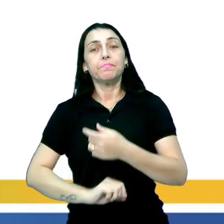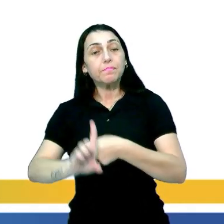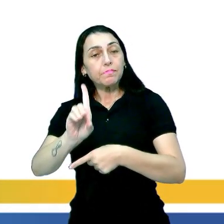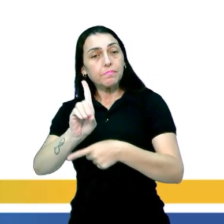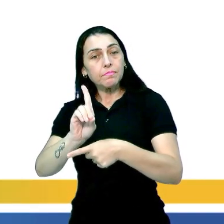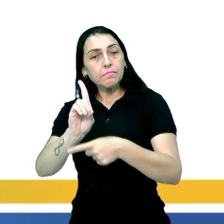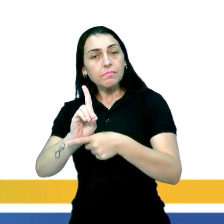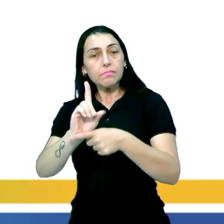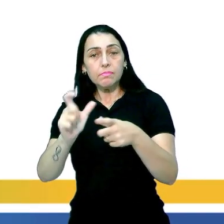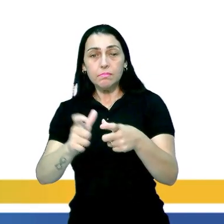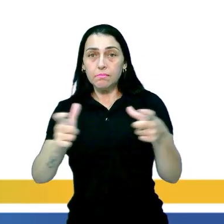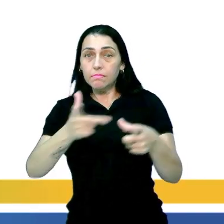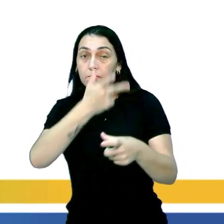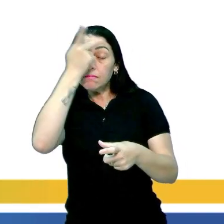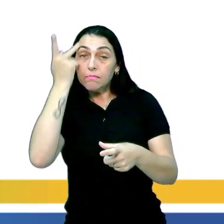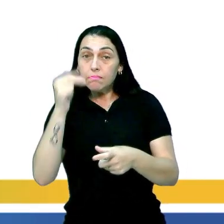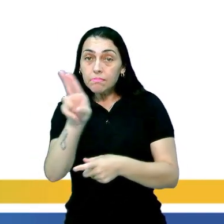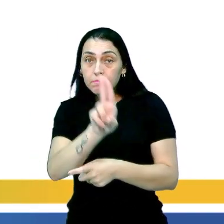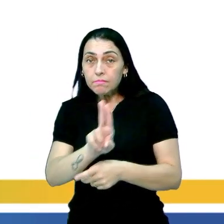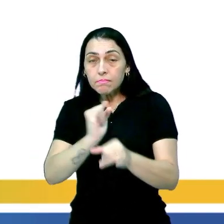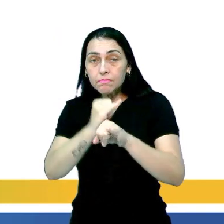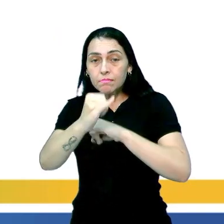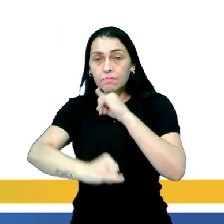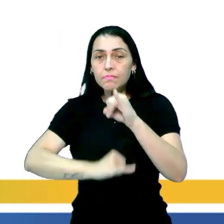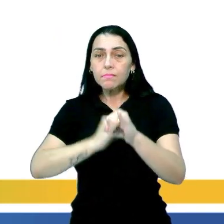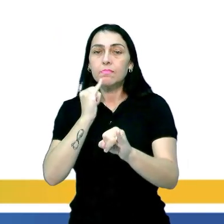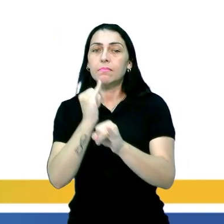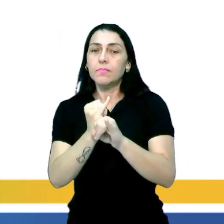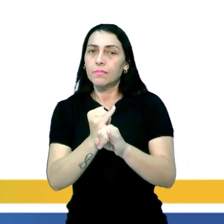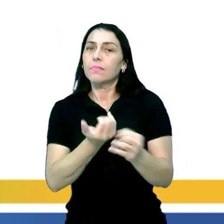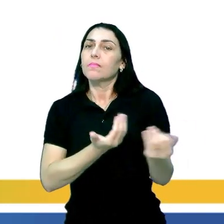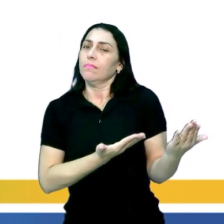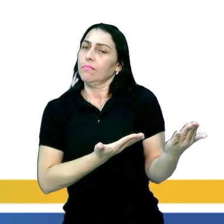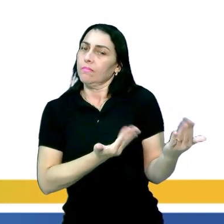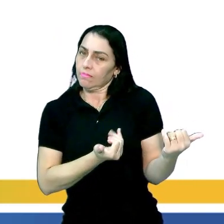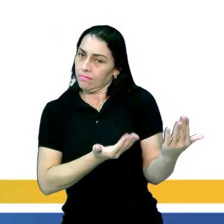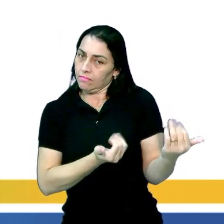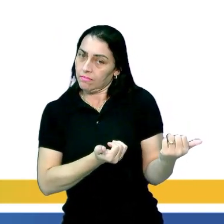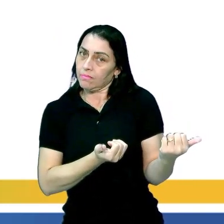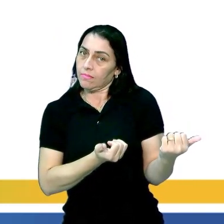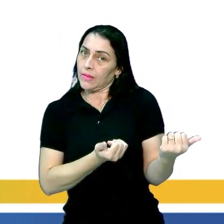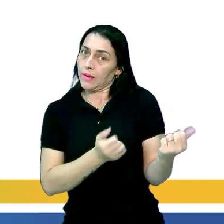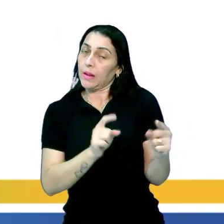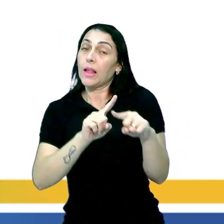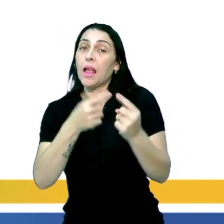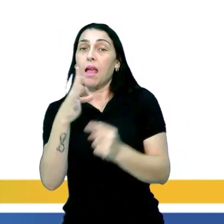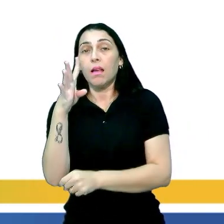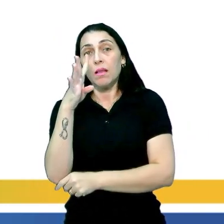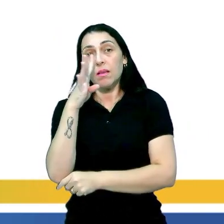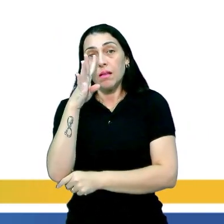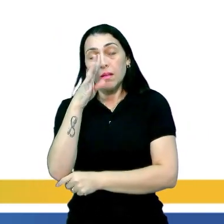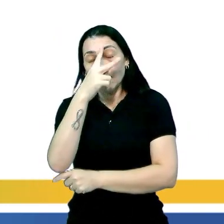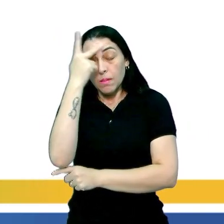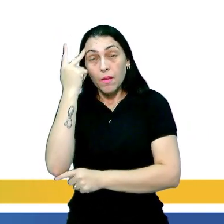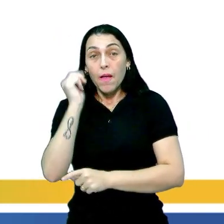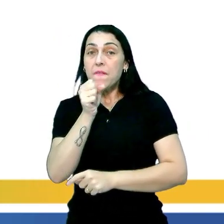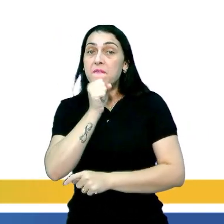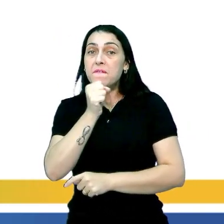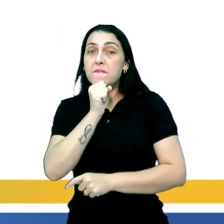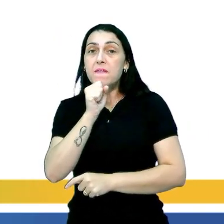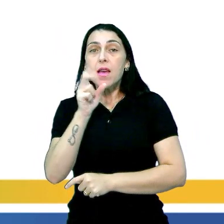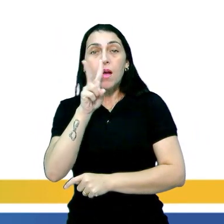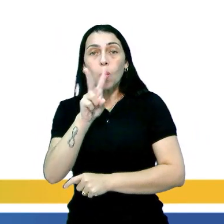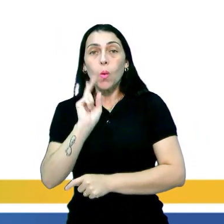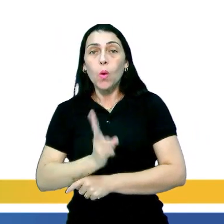Na letra D, nós temos a maioria dos usuários de internet são jovens, enquanto as pessoas mais velhas